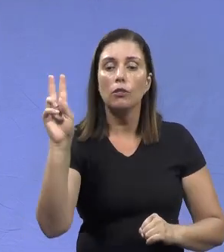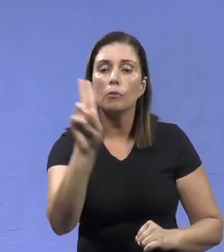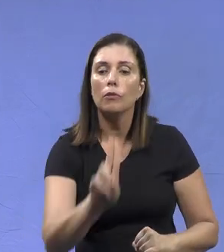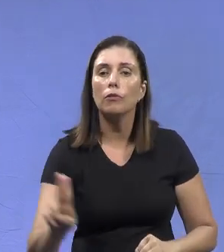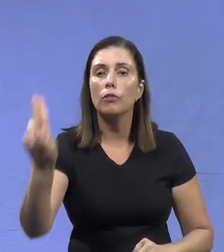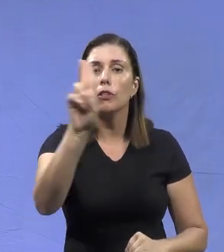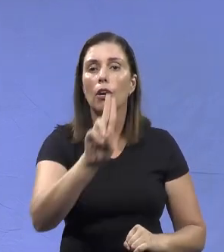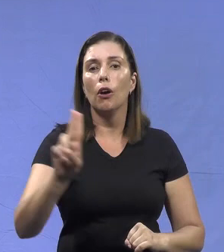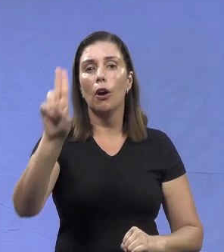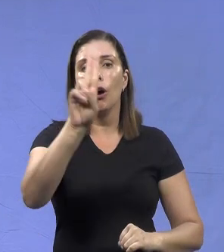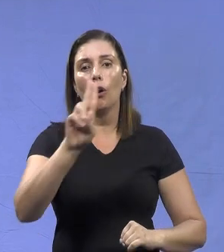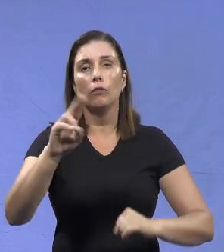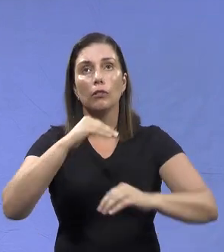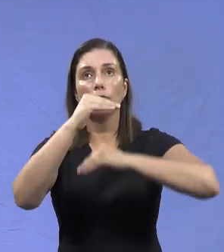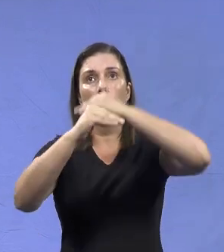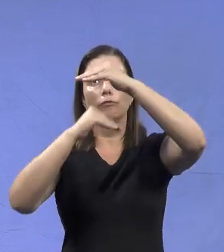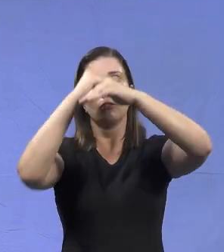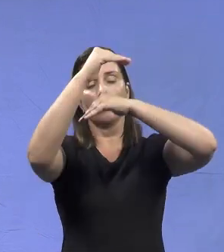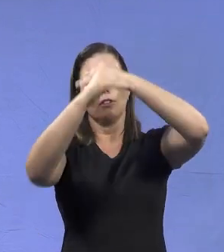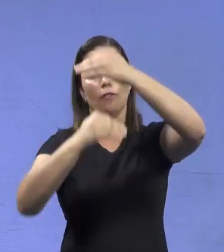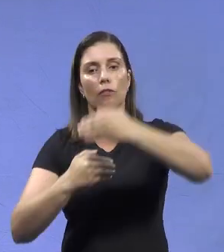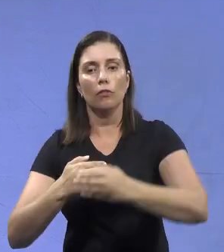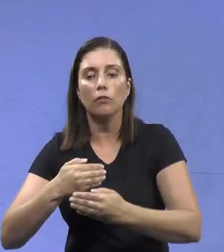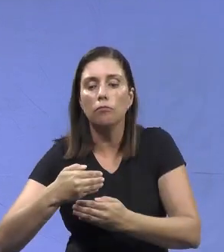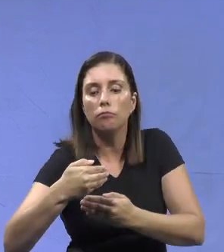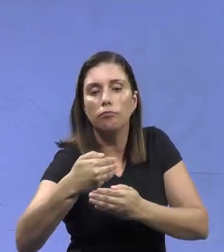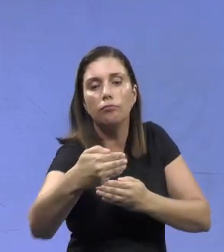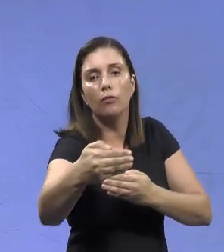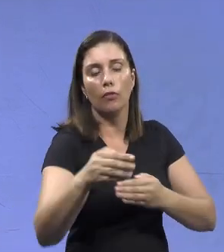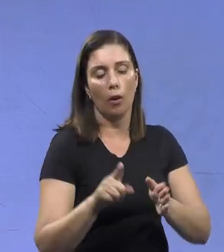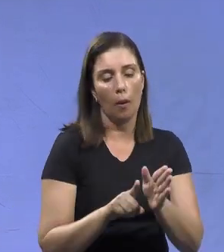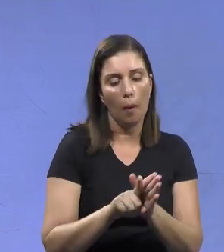universidade sobreviva, né? Que pesquisa, ensina e extensão.